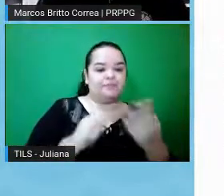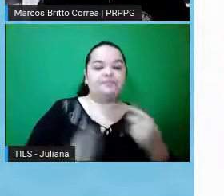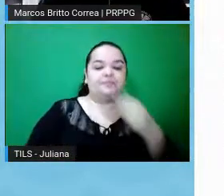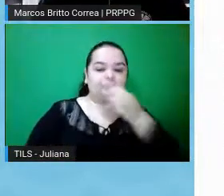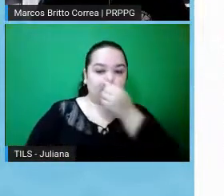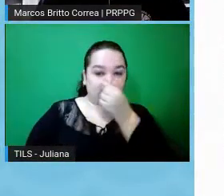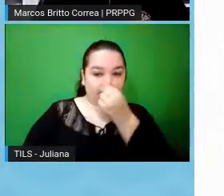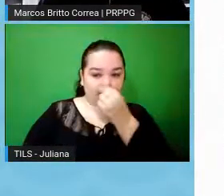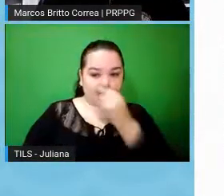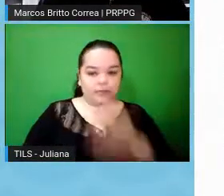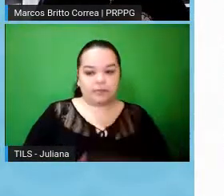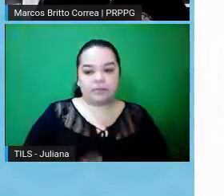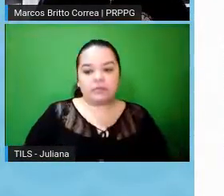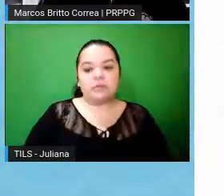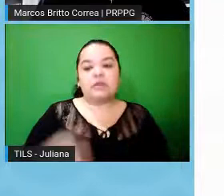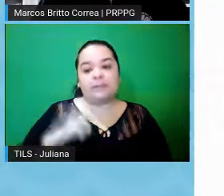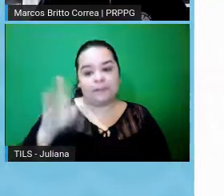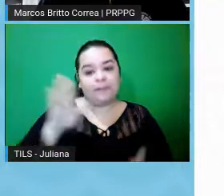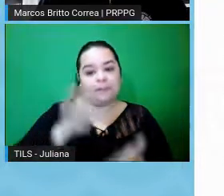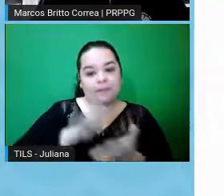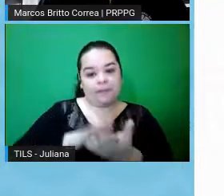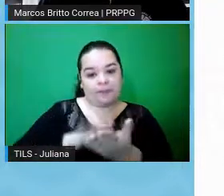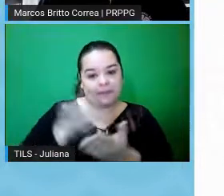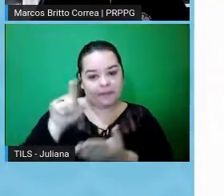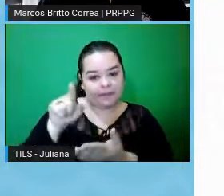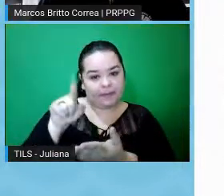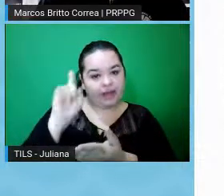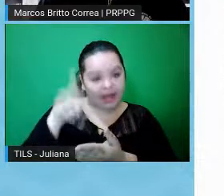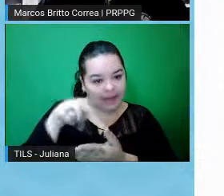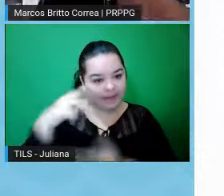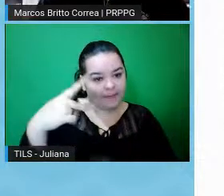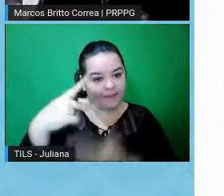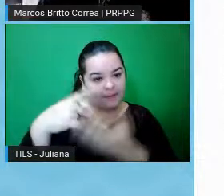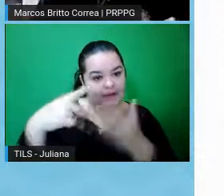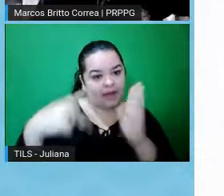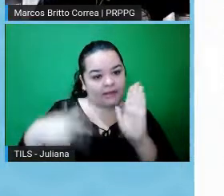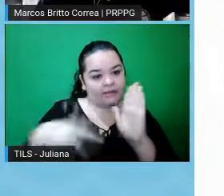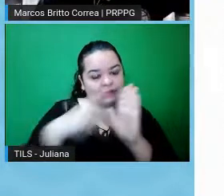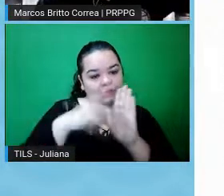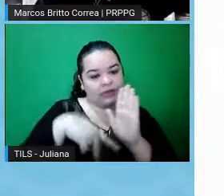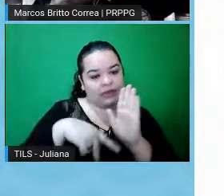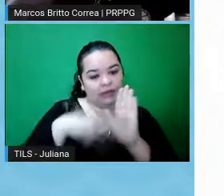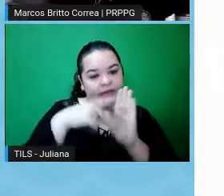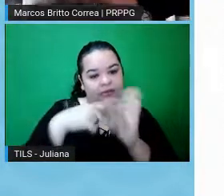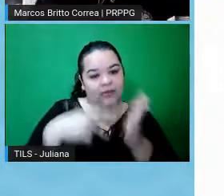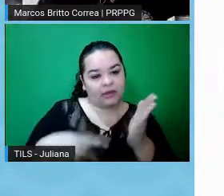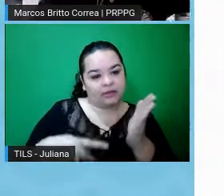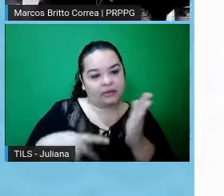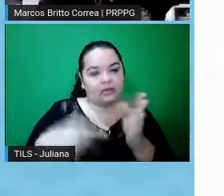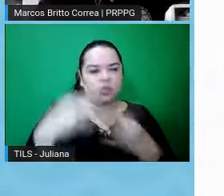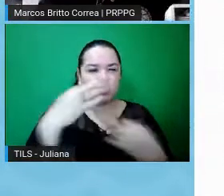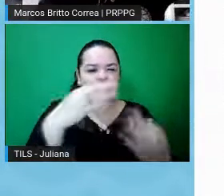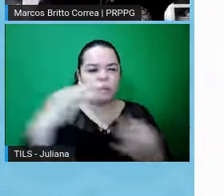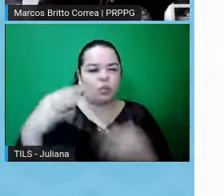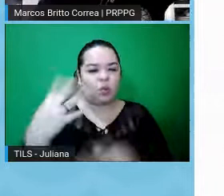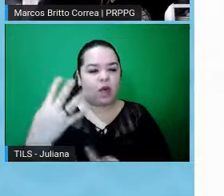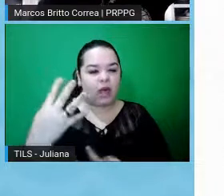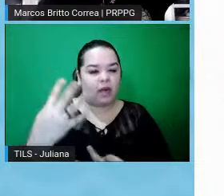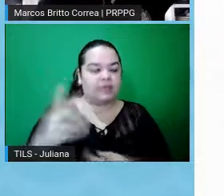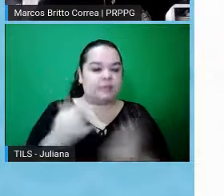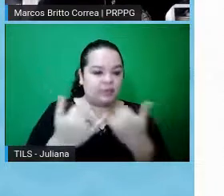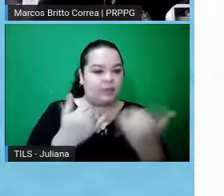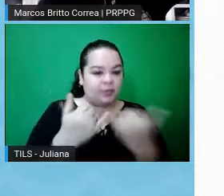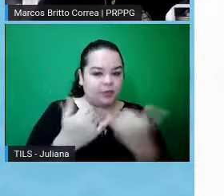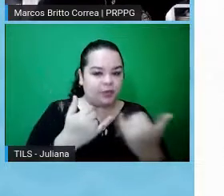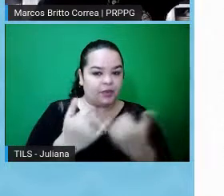Aqui, só para ilustrar, é um parecer, né, de um projeto de pesquisa, então, parecer geralmente em três, quatro páginas vem todas as informações do projeto e lá no